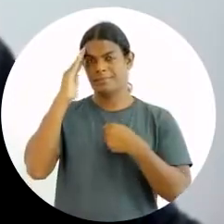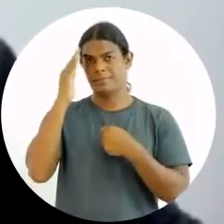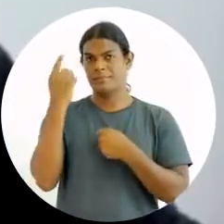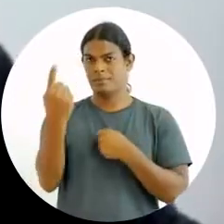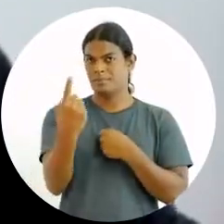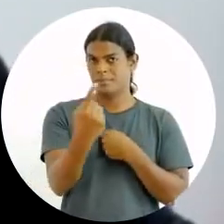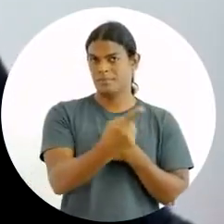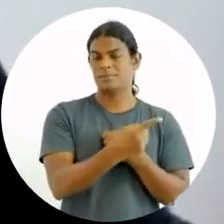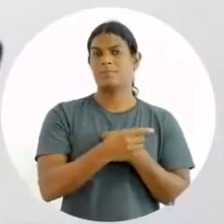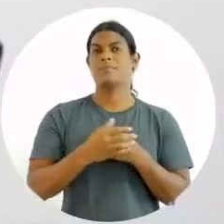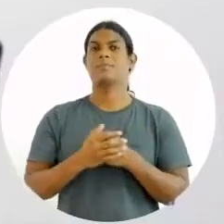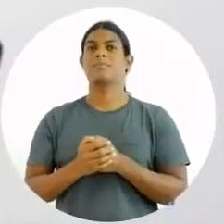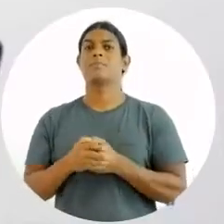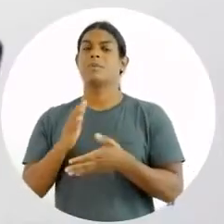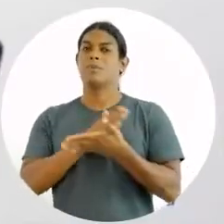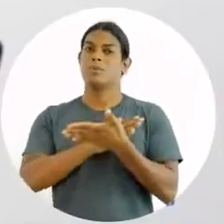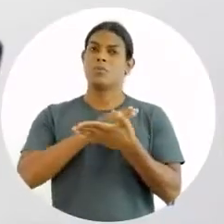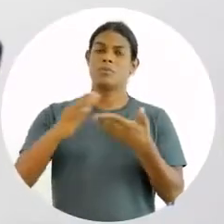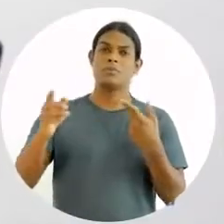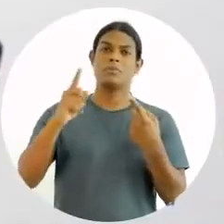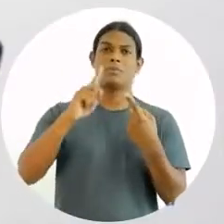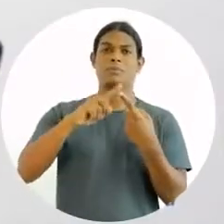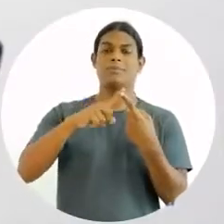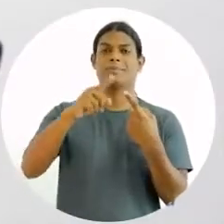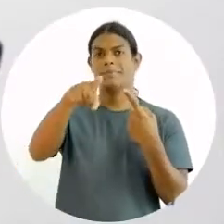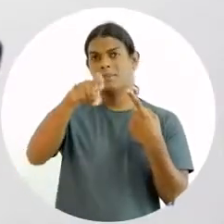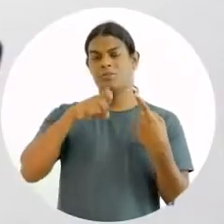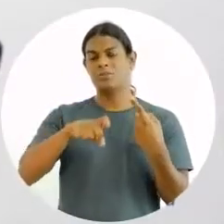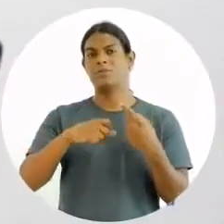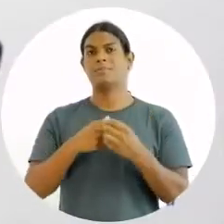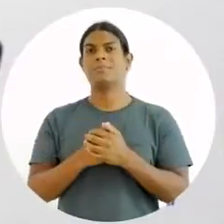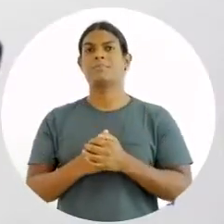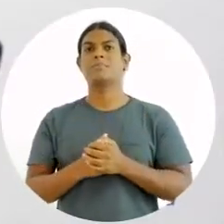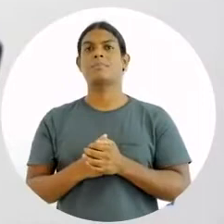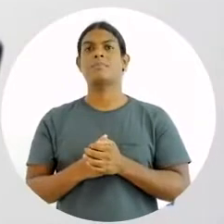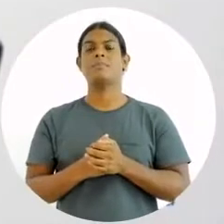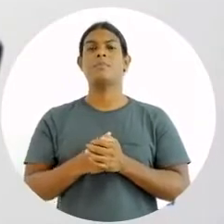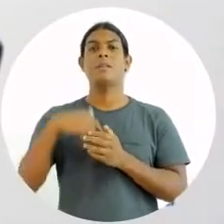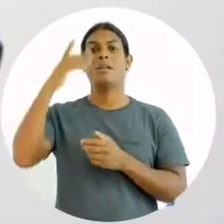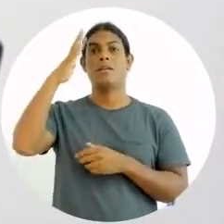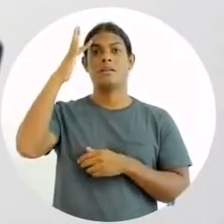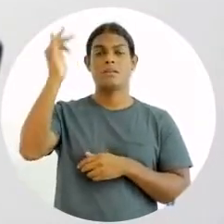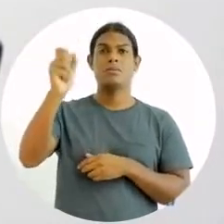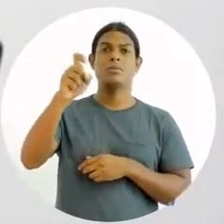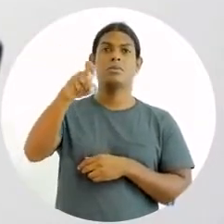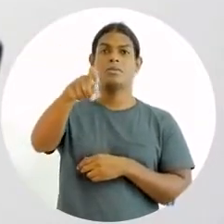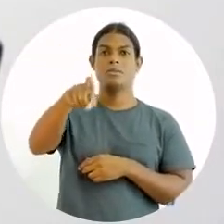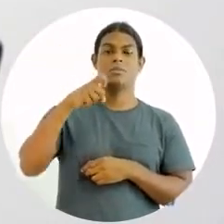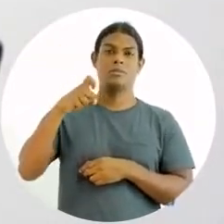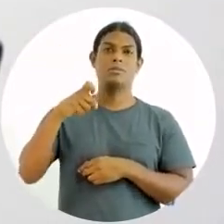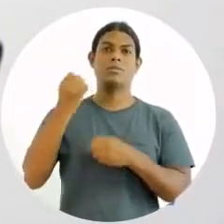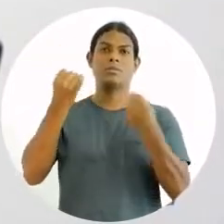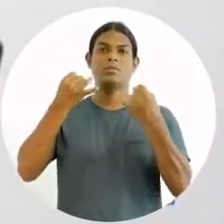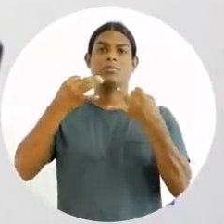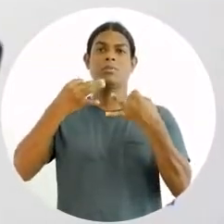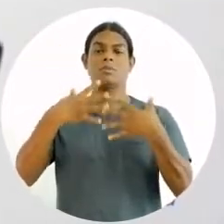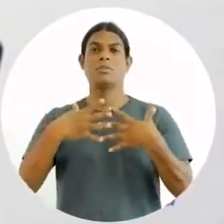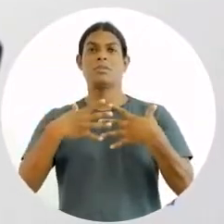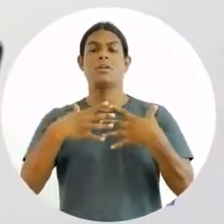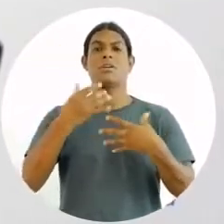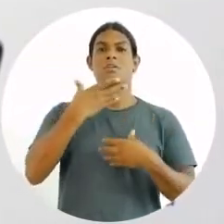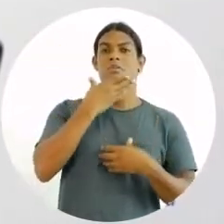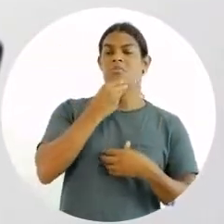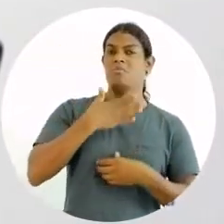precisa entender cada uma delas. Vamos começar pela teoria X. A teoria X, ela determina que o homem não gosta de